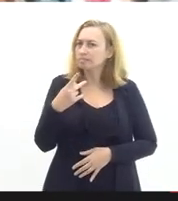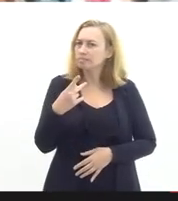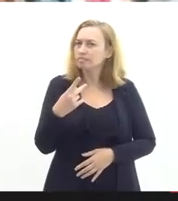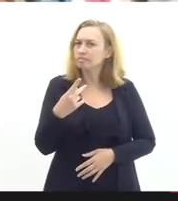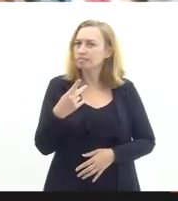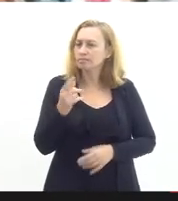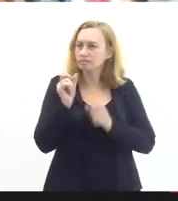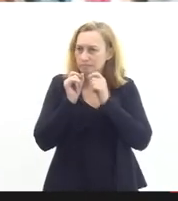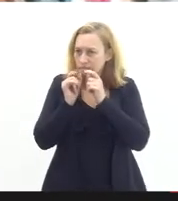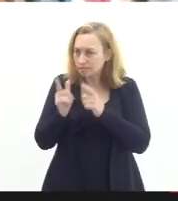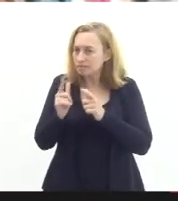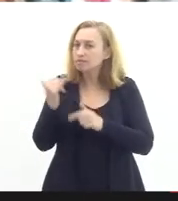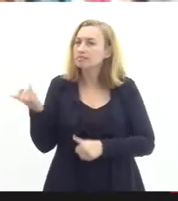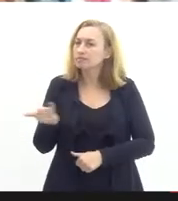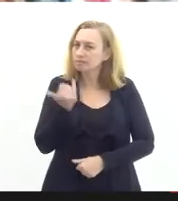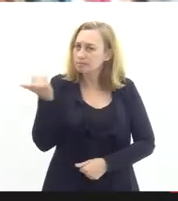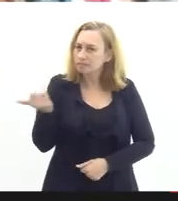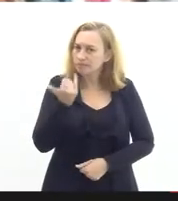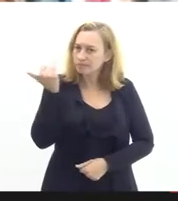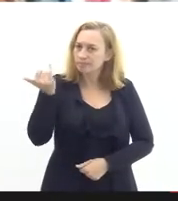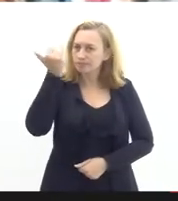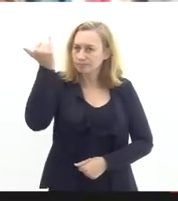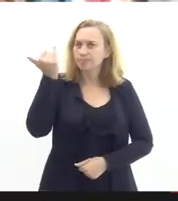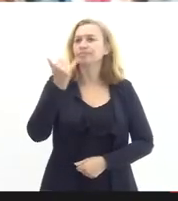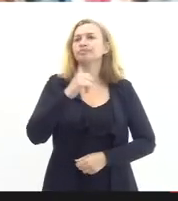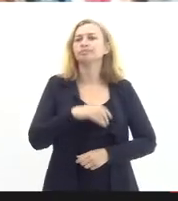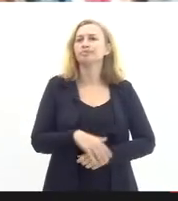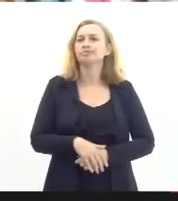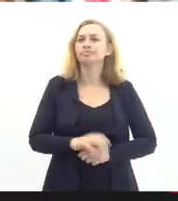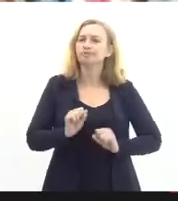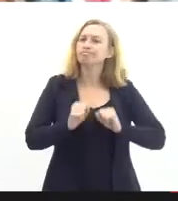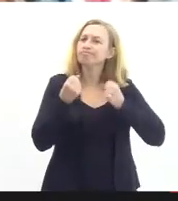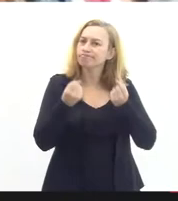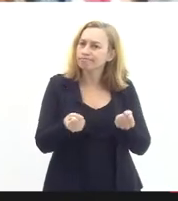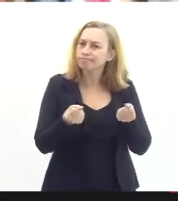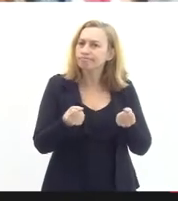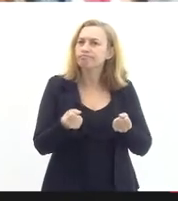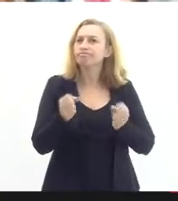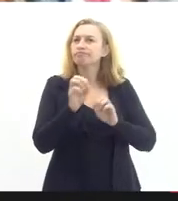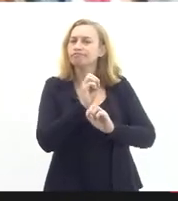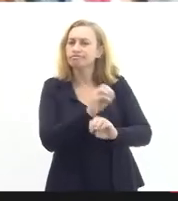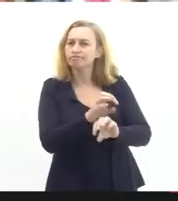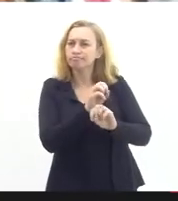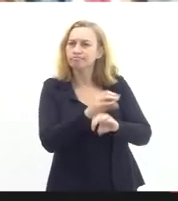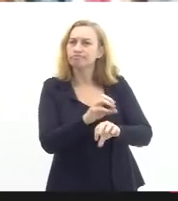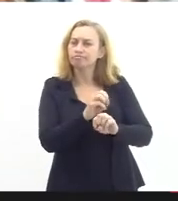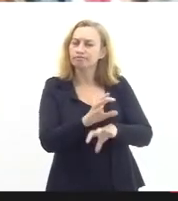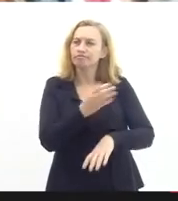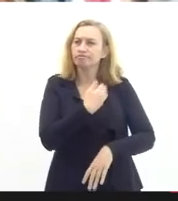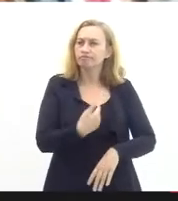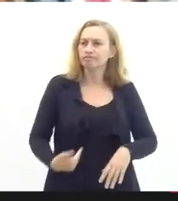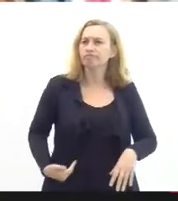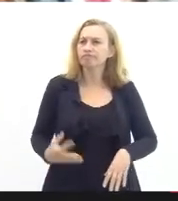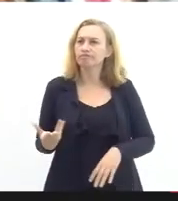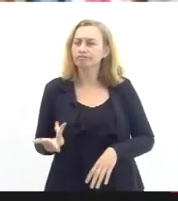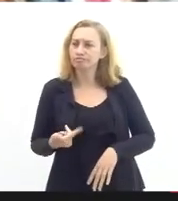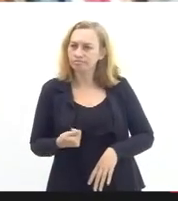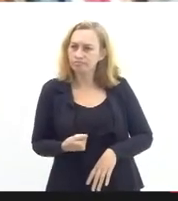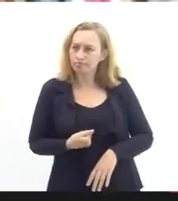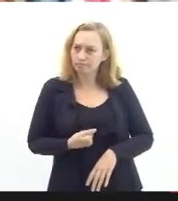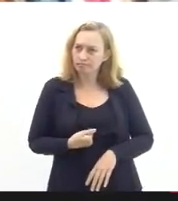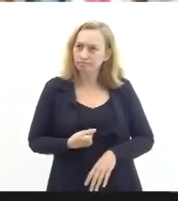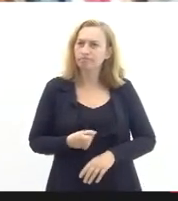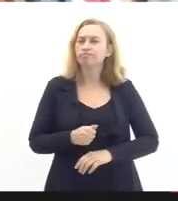importante na defesa da educação pública de qualidade socialmente